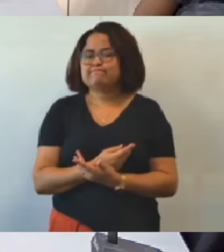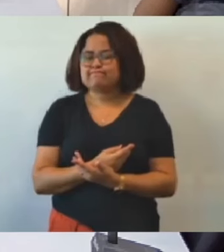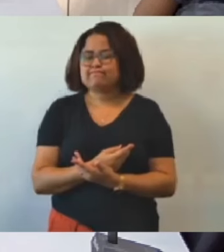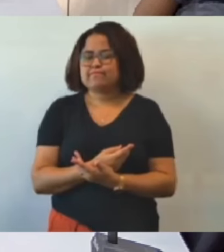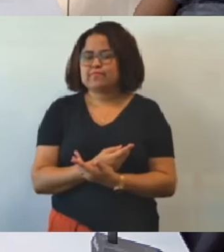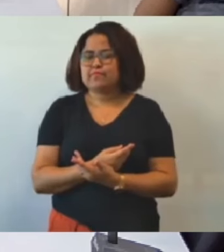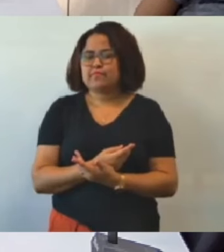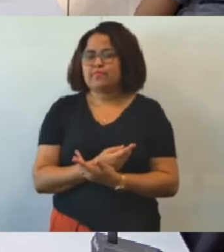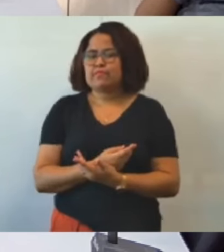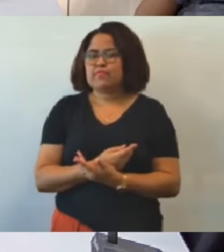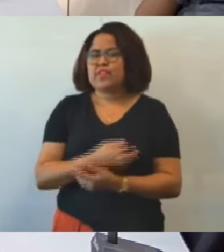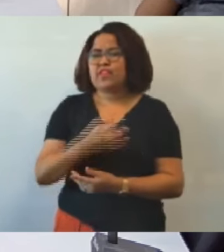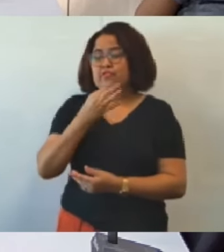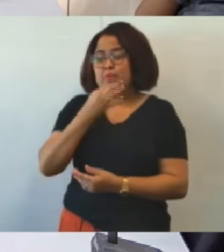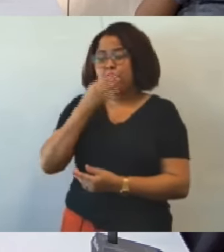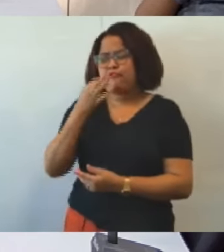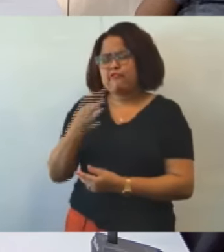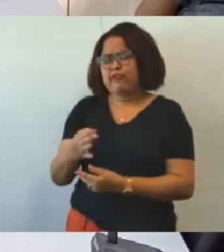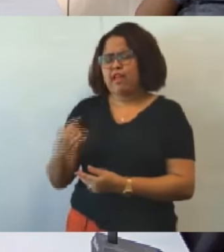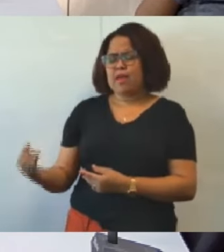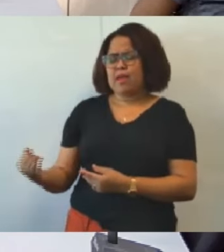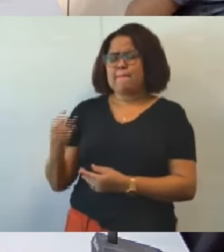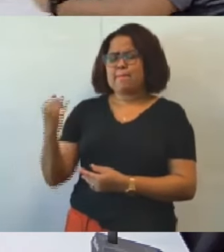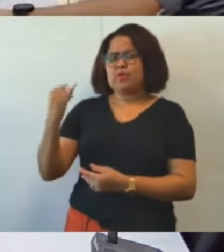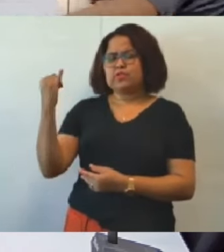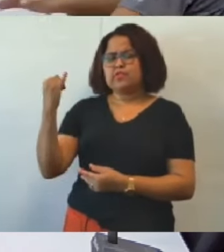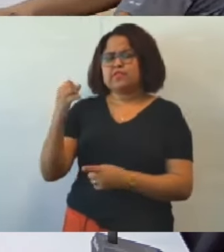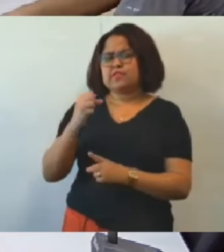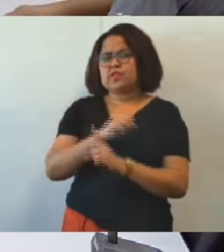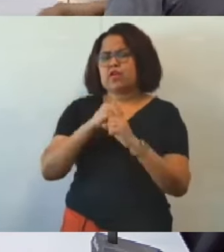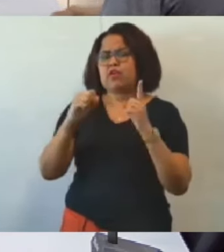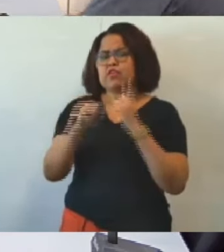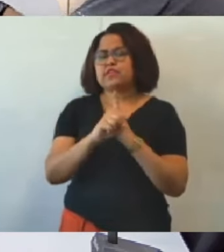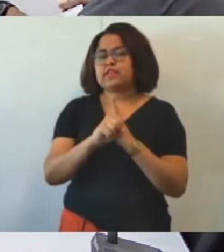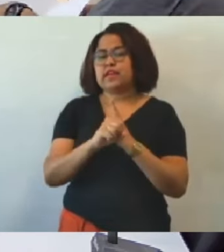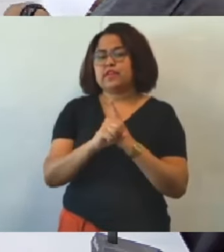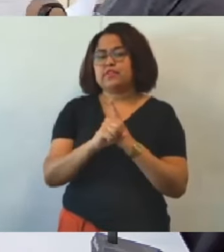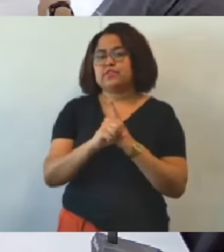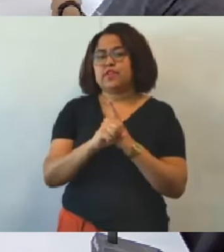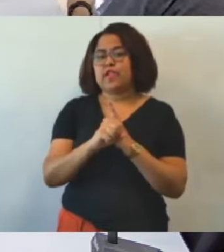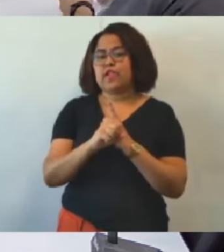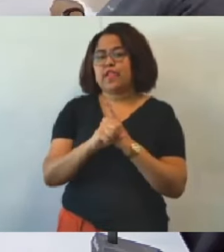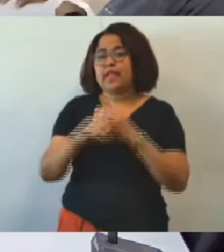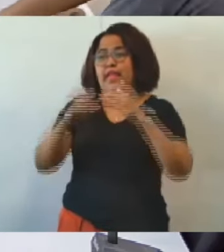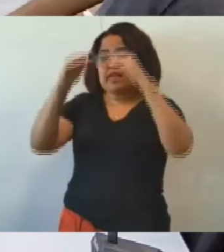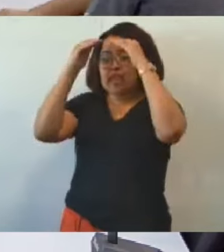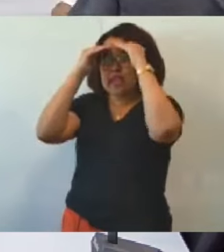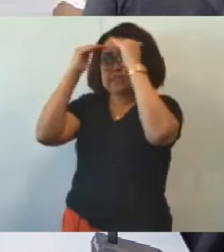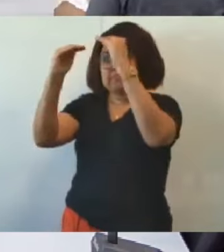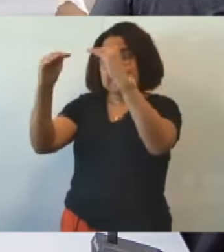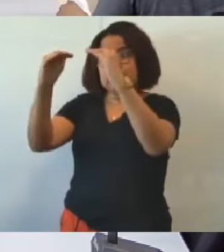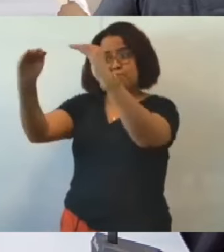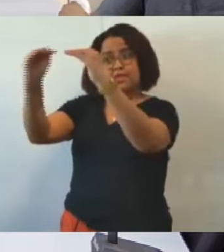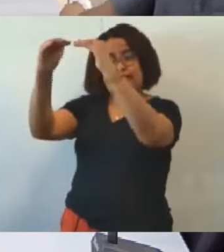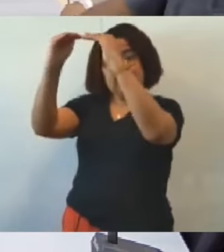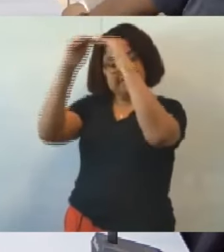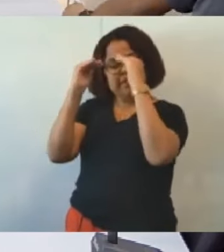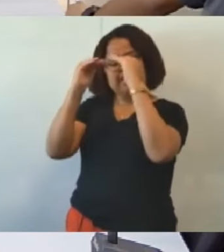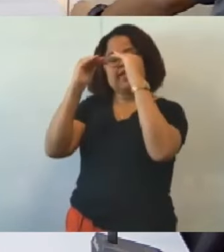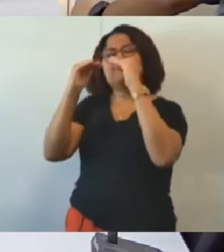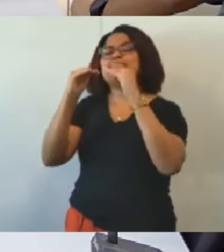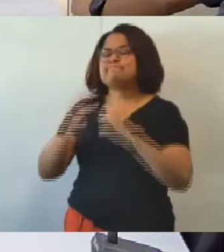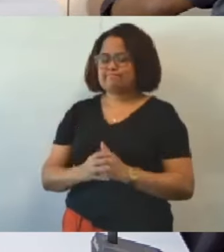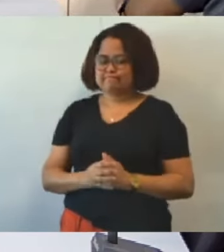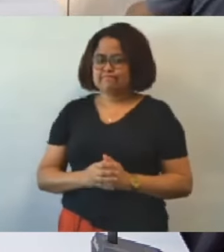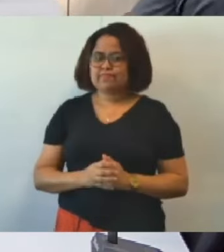muito importante uma fala muito importante na nossa sociedade dá-se respeito para ser respeitado e nós vamos em diante então com